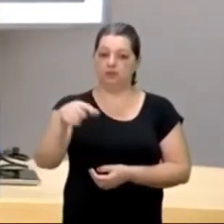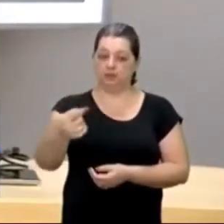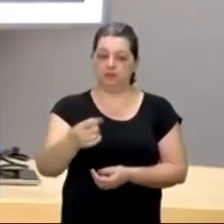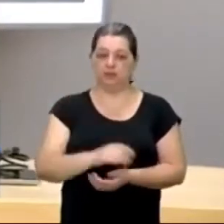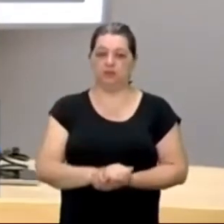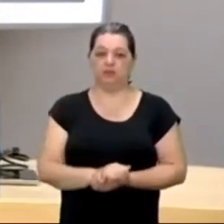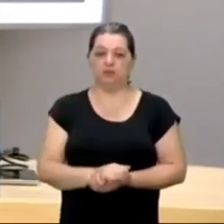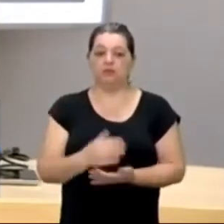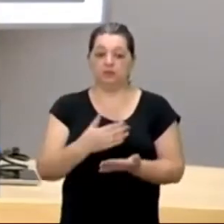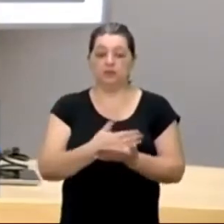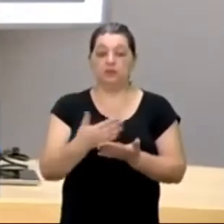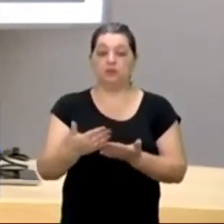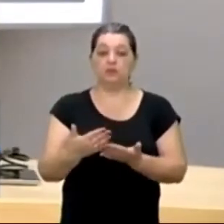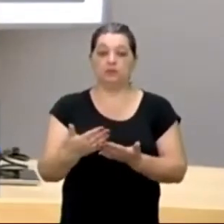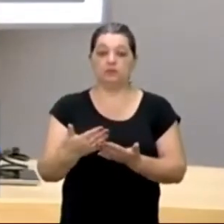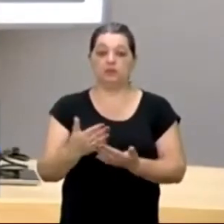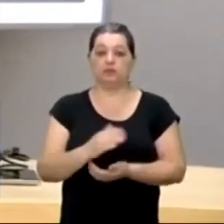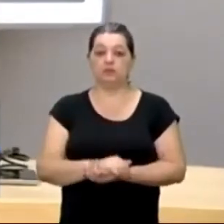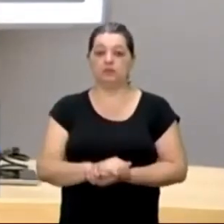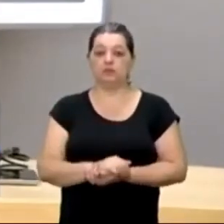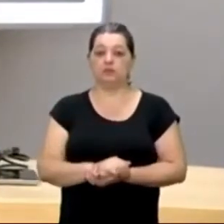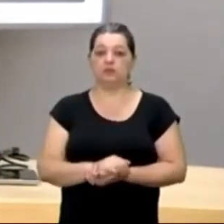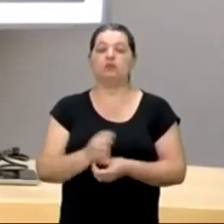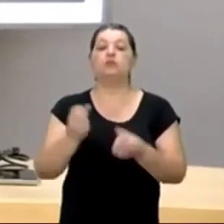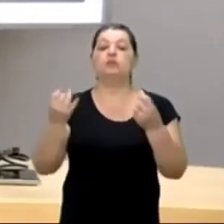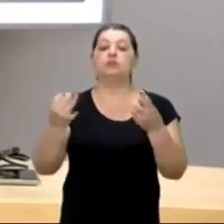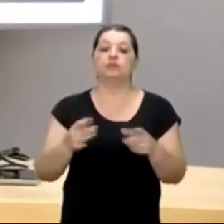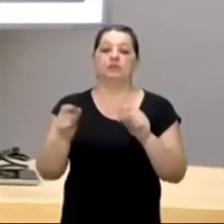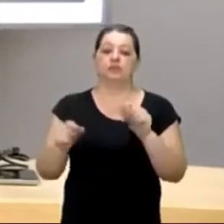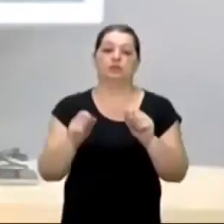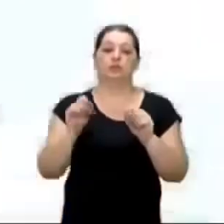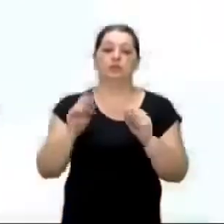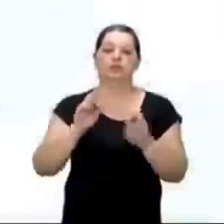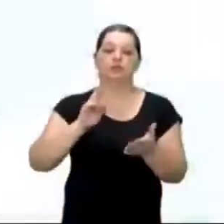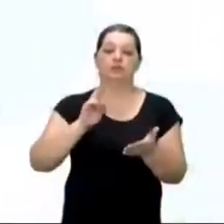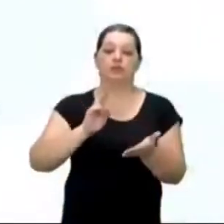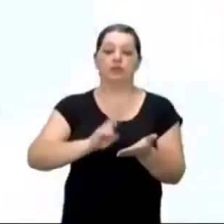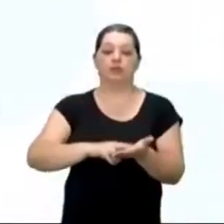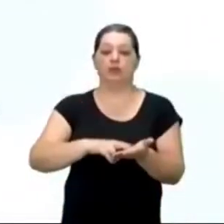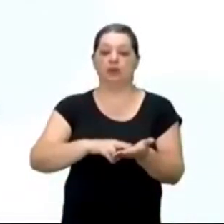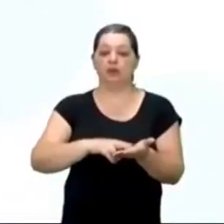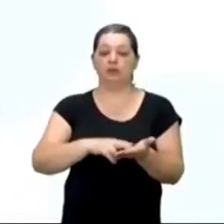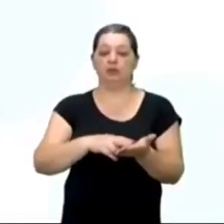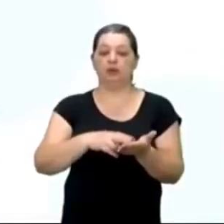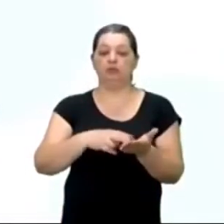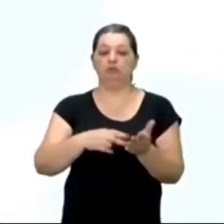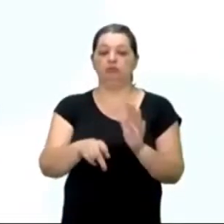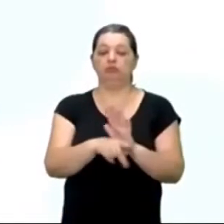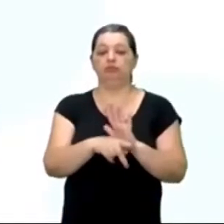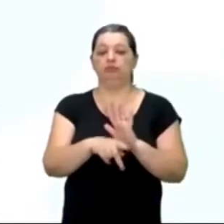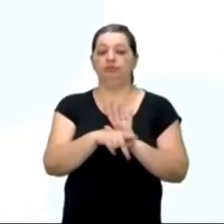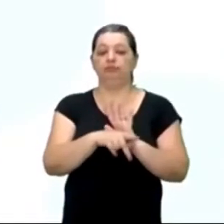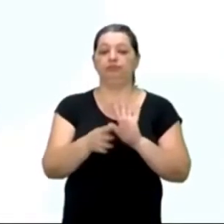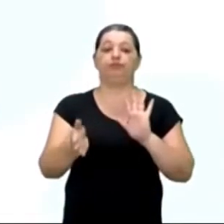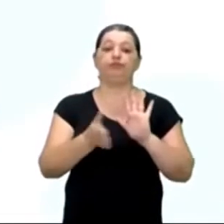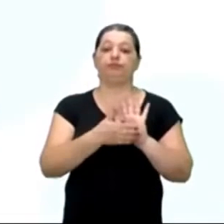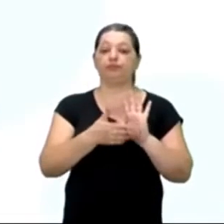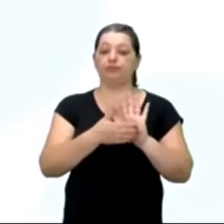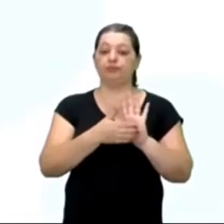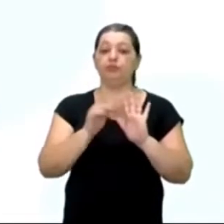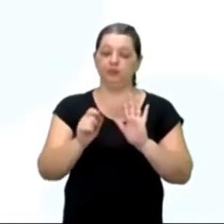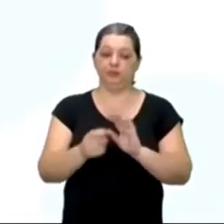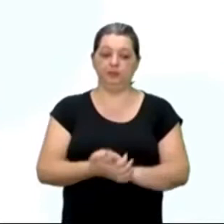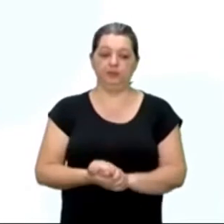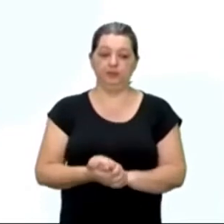Então, vamos começar para falar para vocês o que a carta se propõe, a carta de achamento. Ela se propõe a narrar